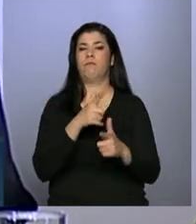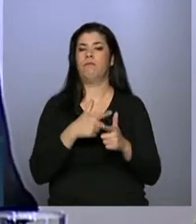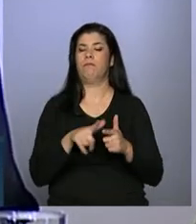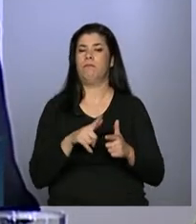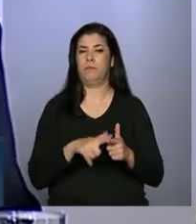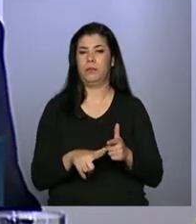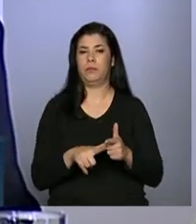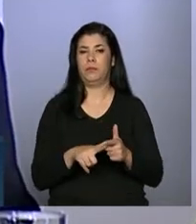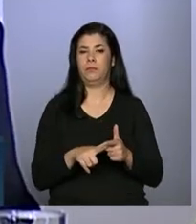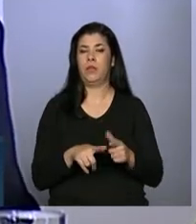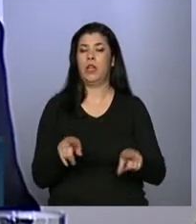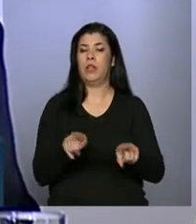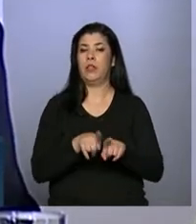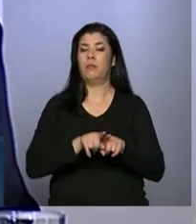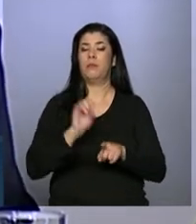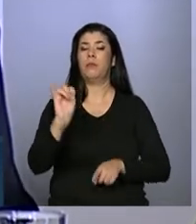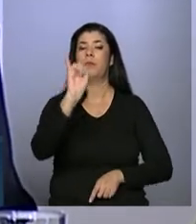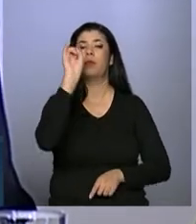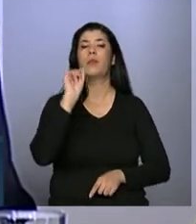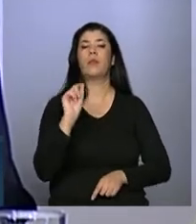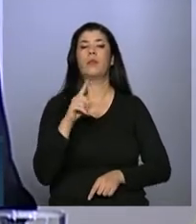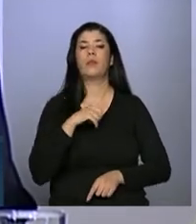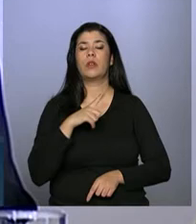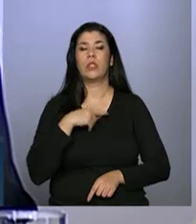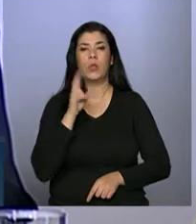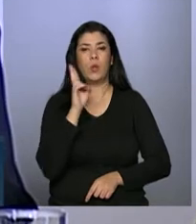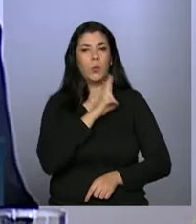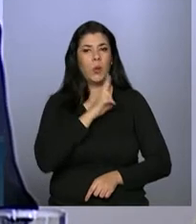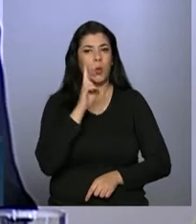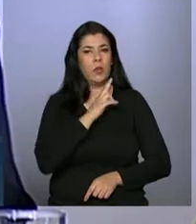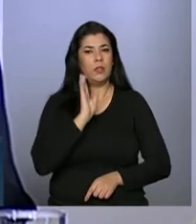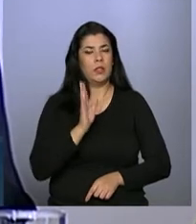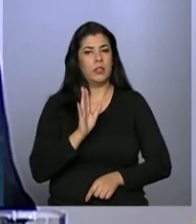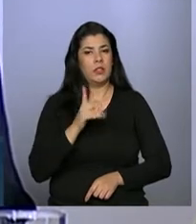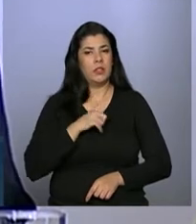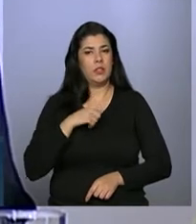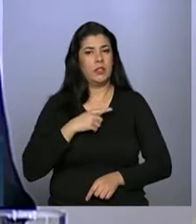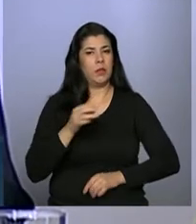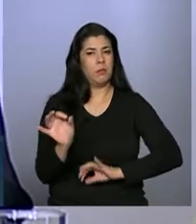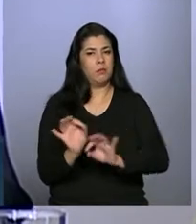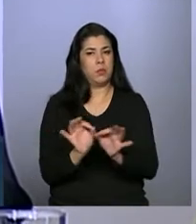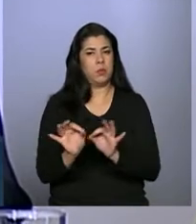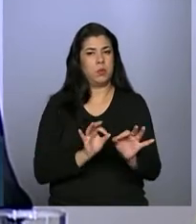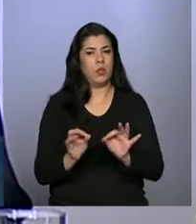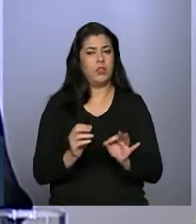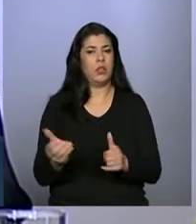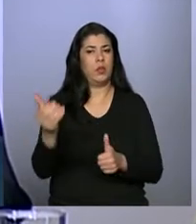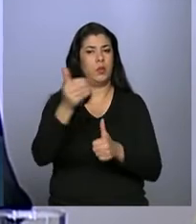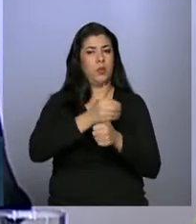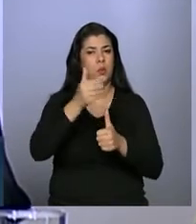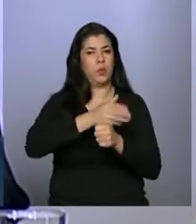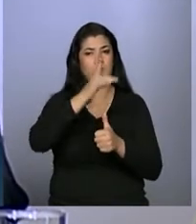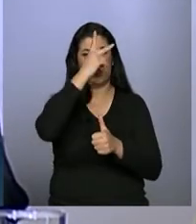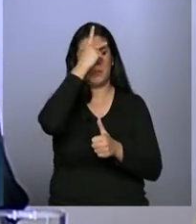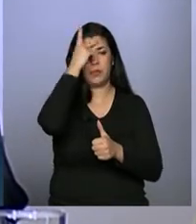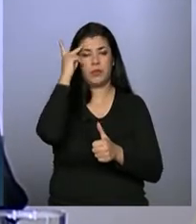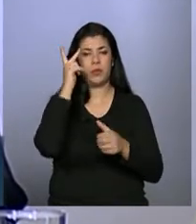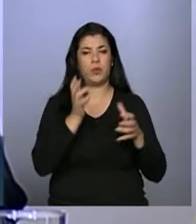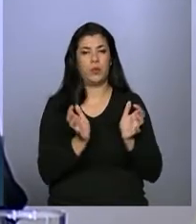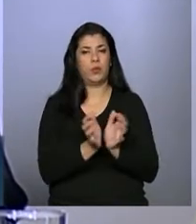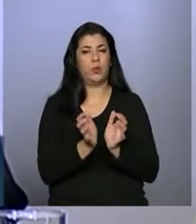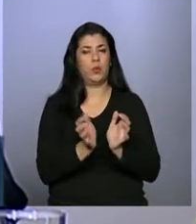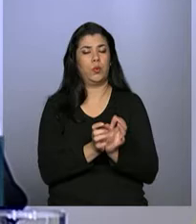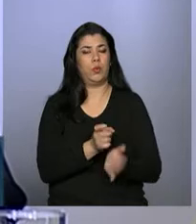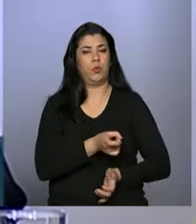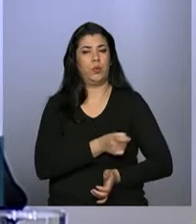-se aí a necessidade urgente à recomposição do quadro de pessoal da auditoria